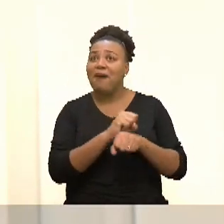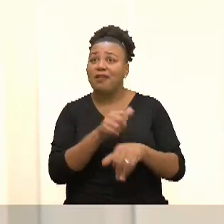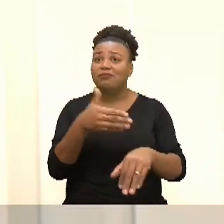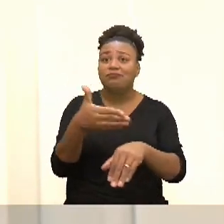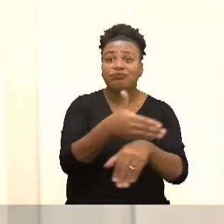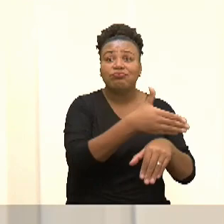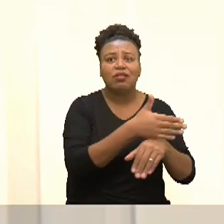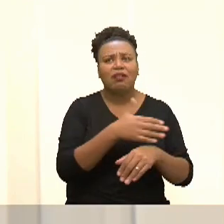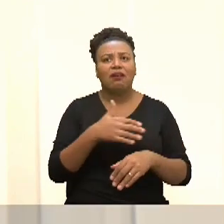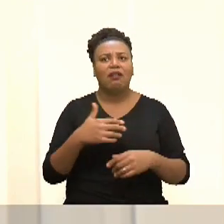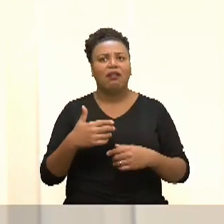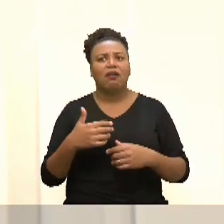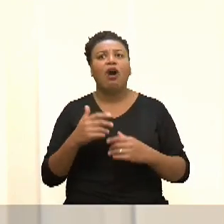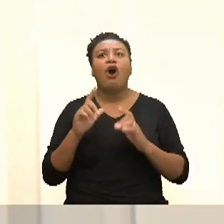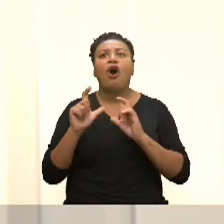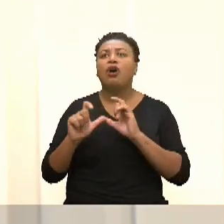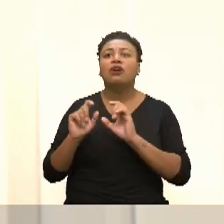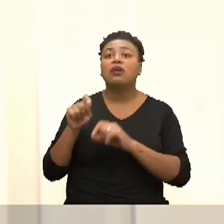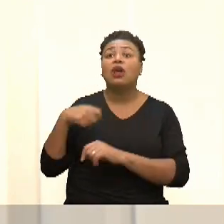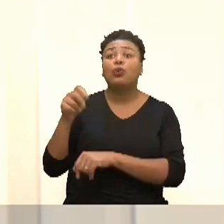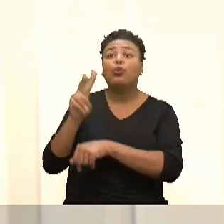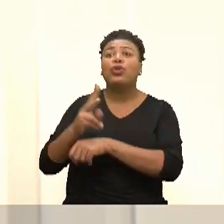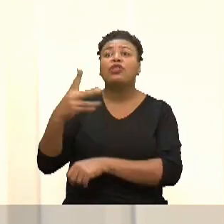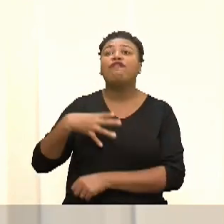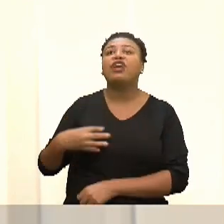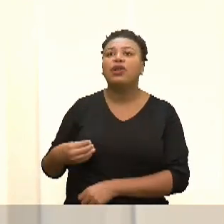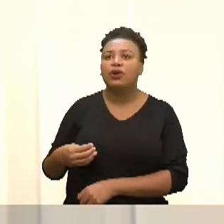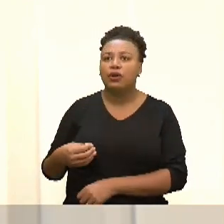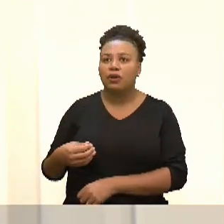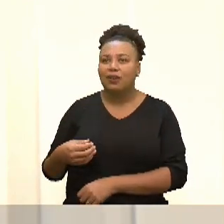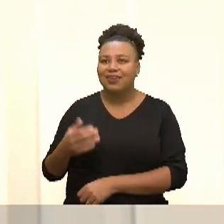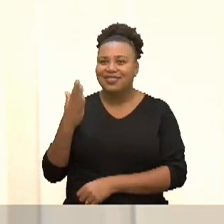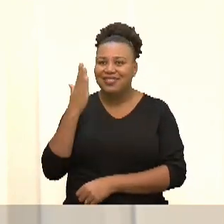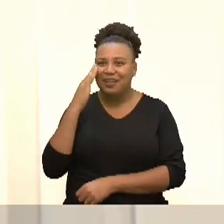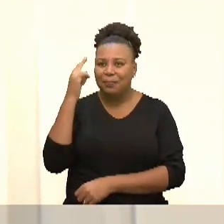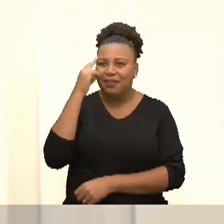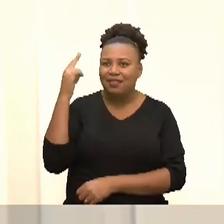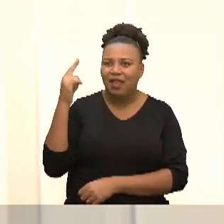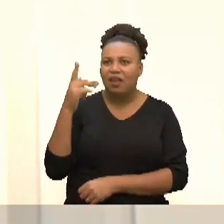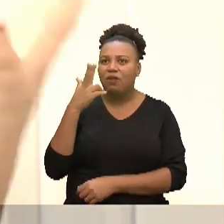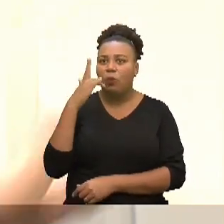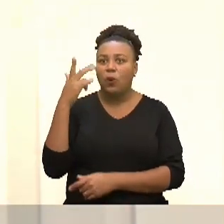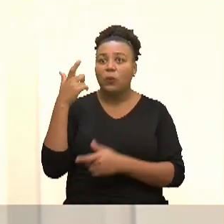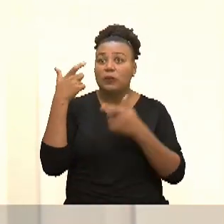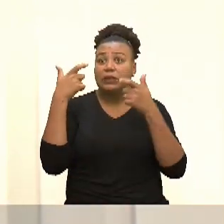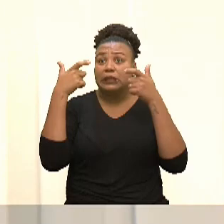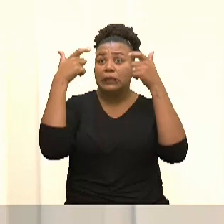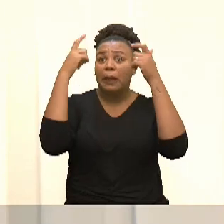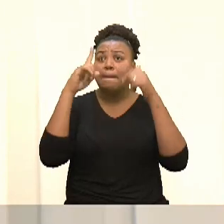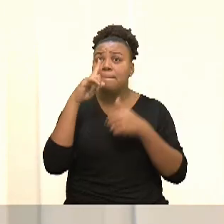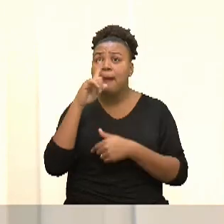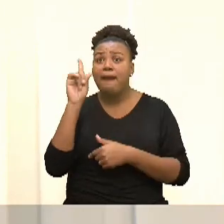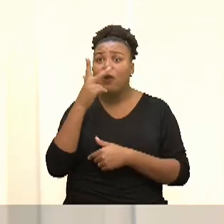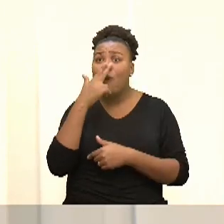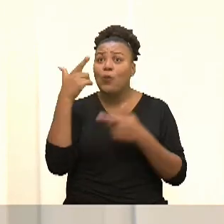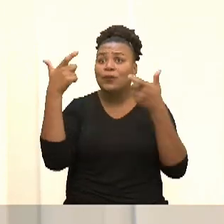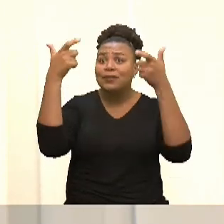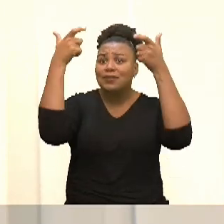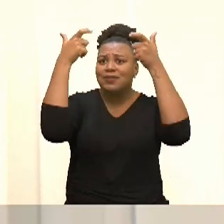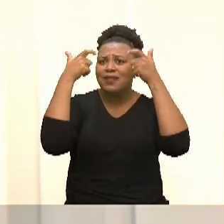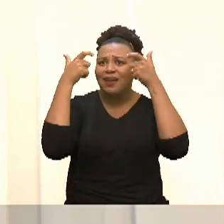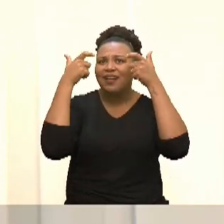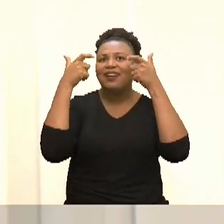porque onde que tu deixou o filho, né? E tem toda essa ideia de santidade da maternidade que